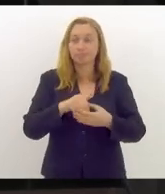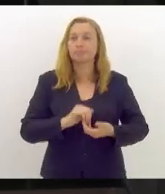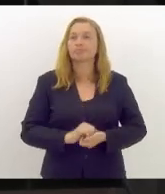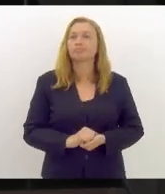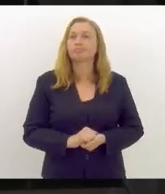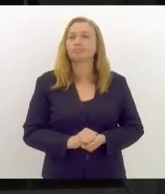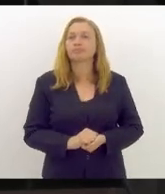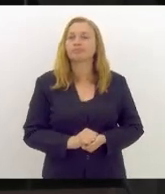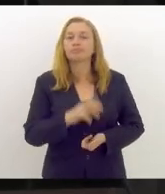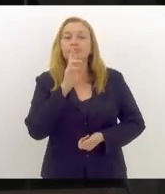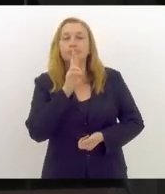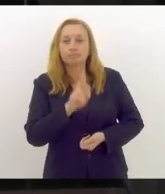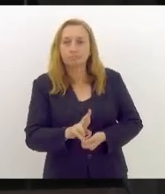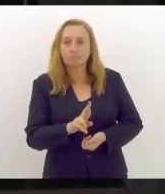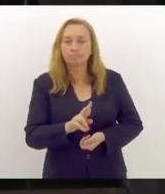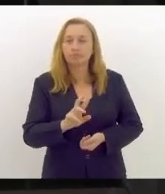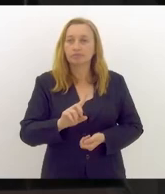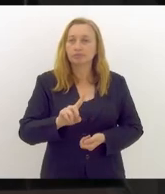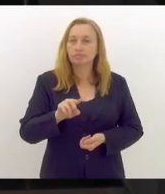dado o resultado,